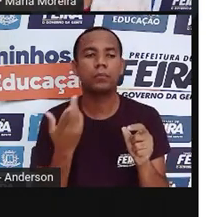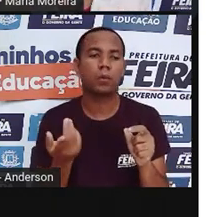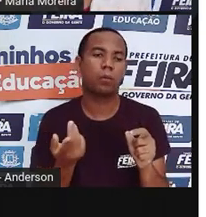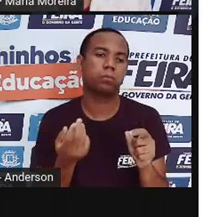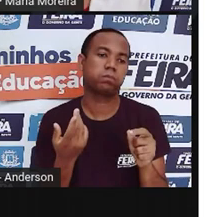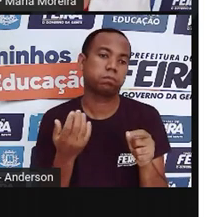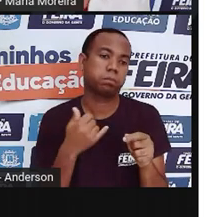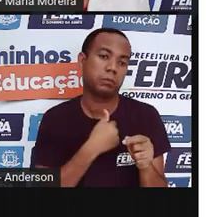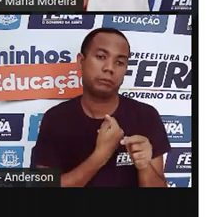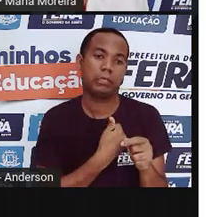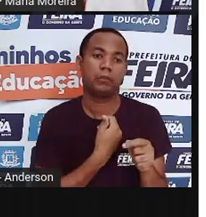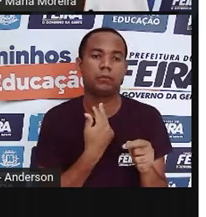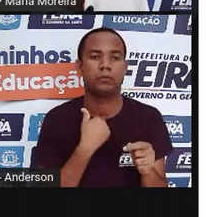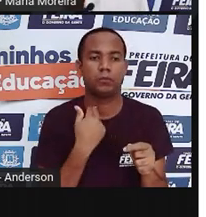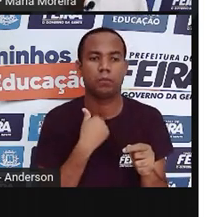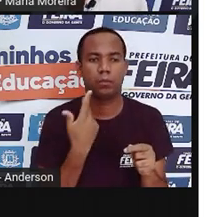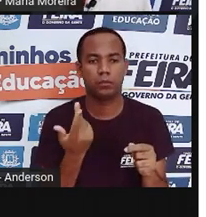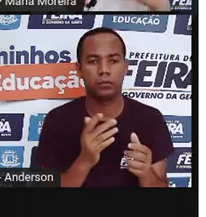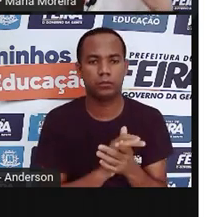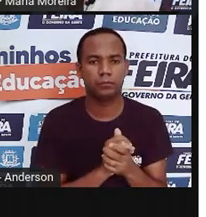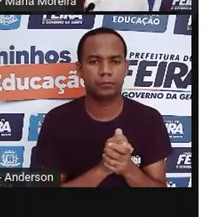depender da idade de vocês, certo?